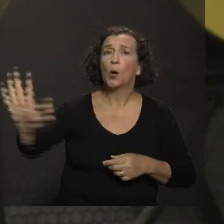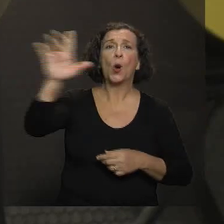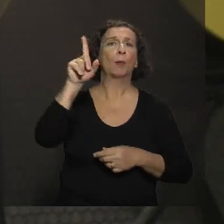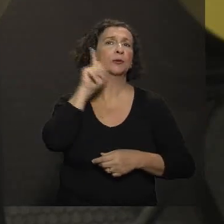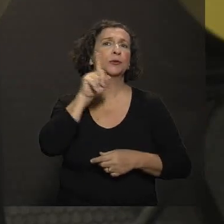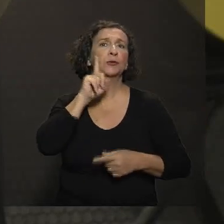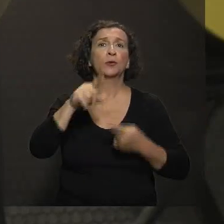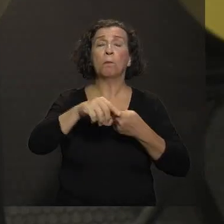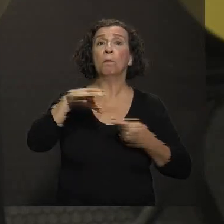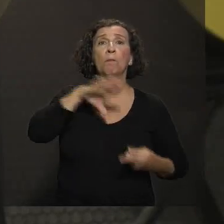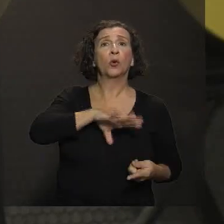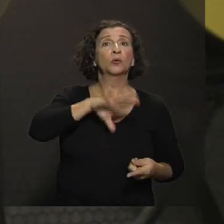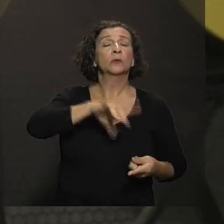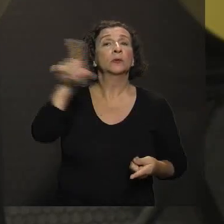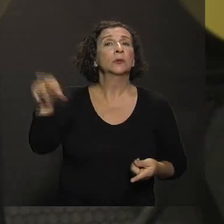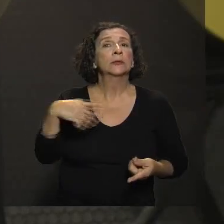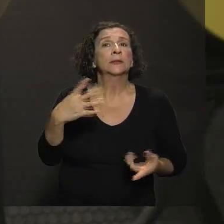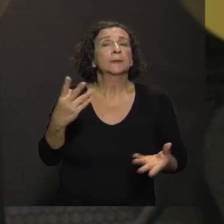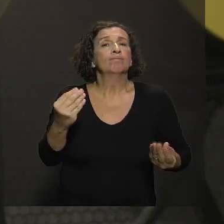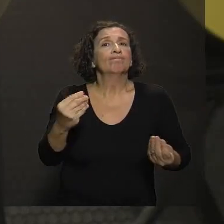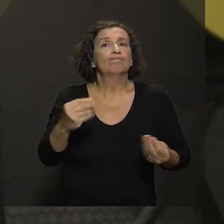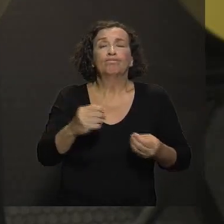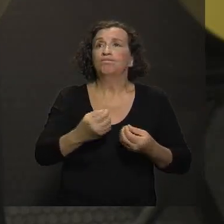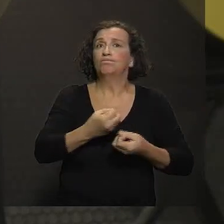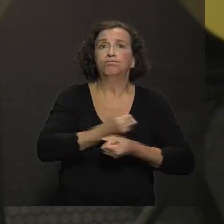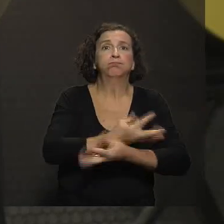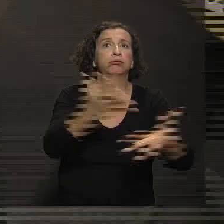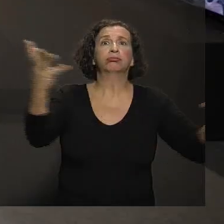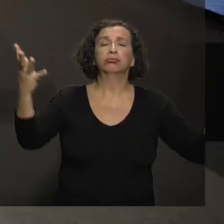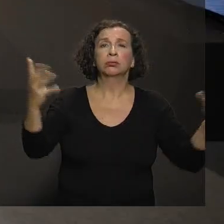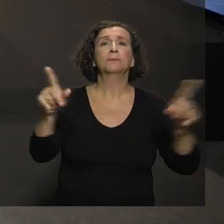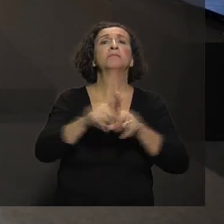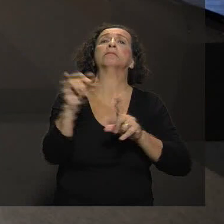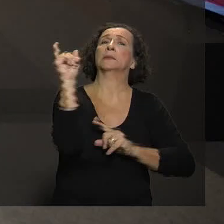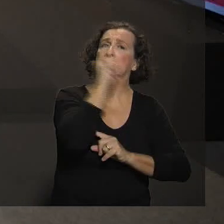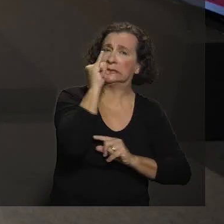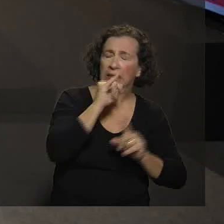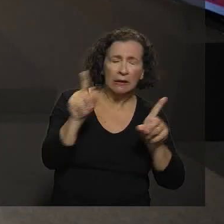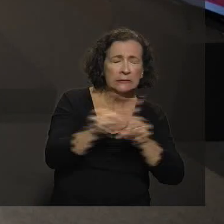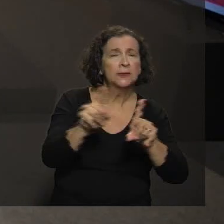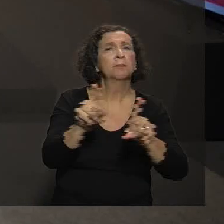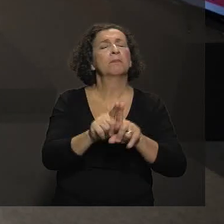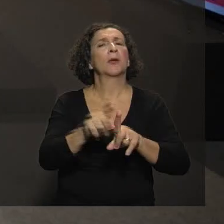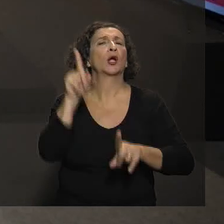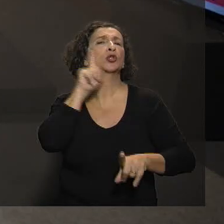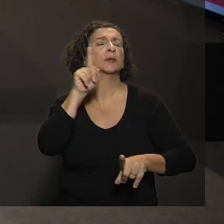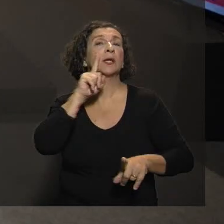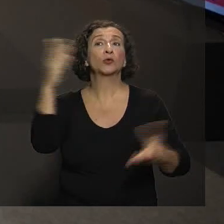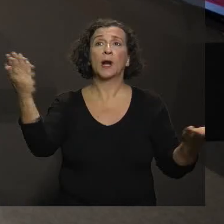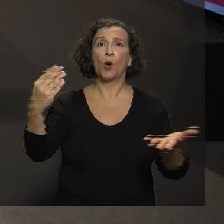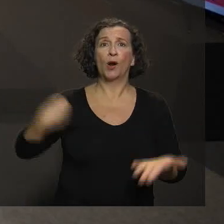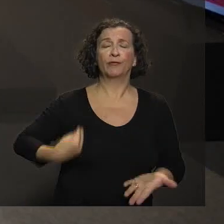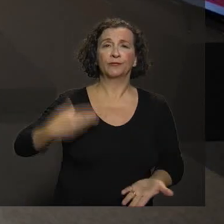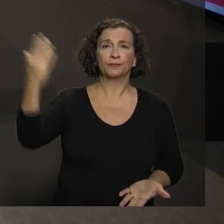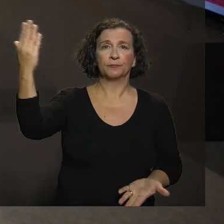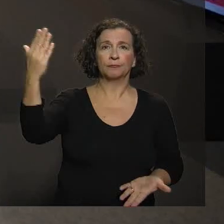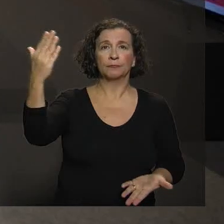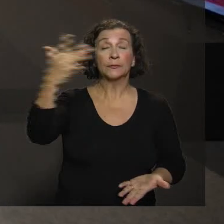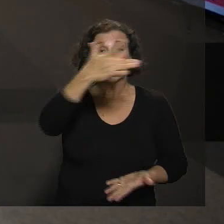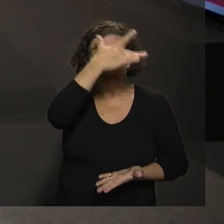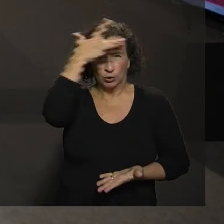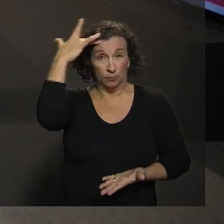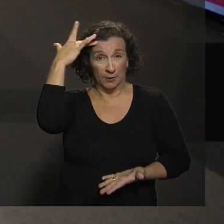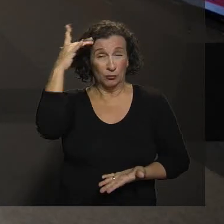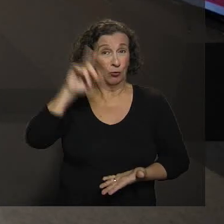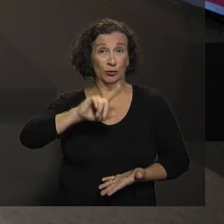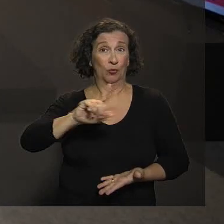Estados Unidos, Portugal viveu uma crise enorme de sarampo, Itália também, recentemente, Estados Unidos está vivendo agora. As pessoas não morrem,